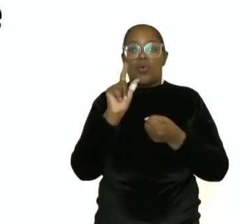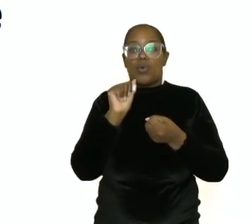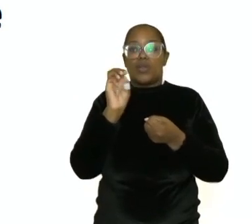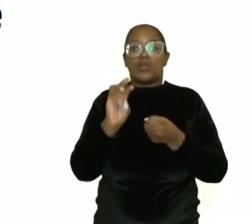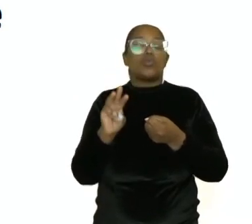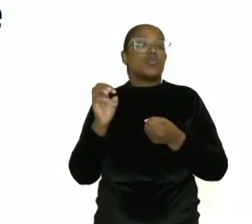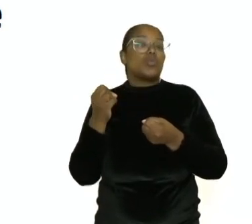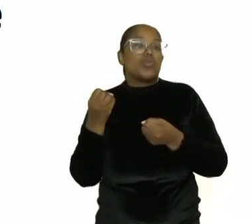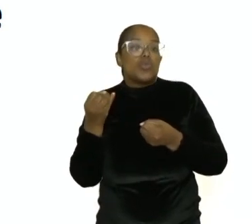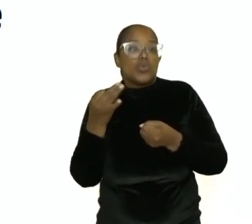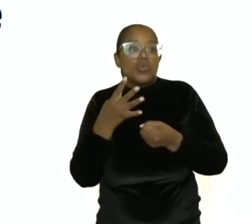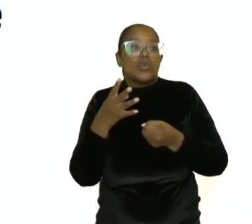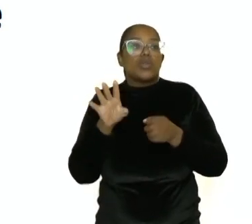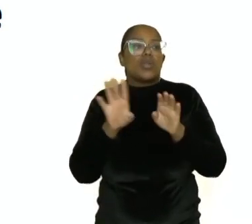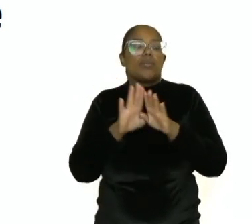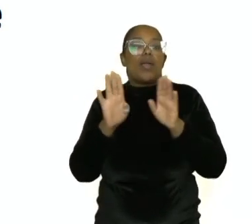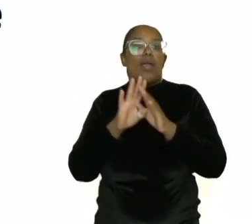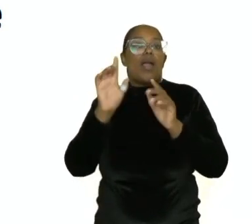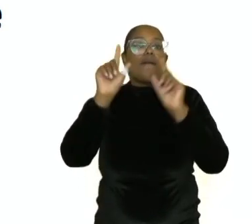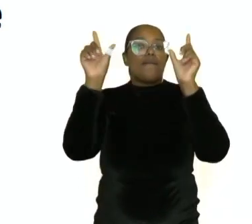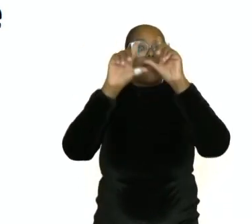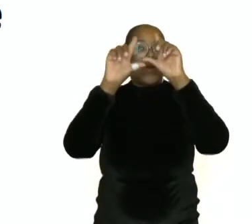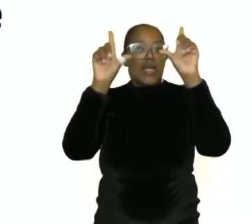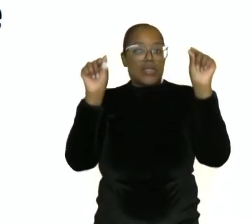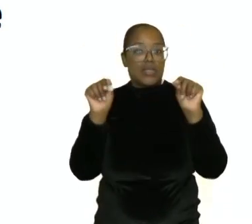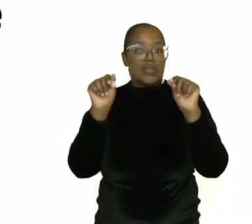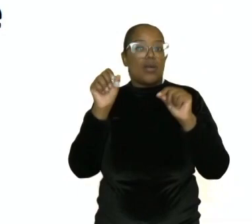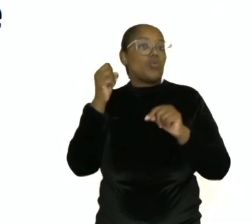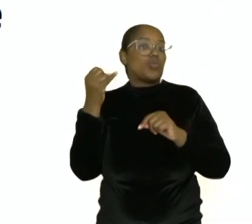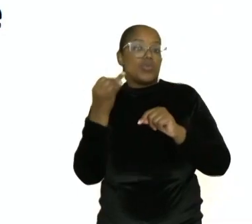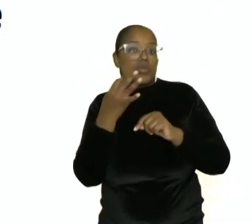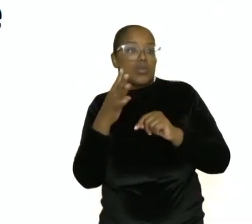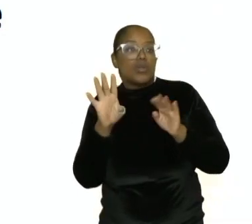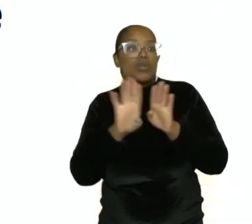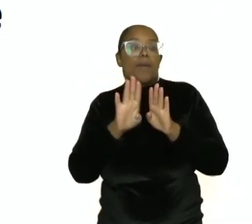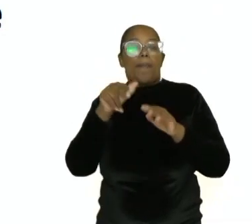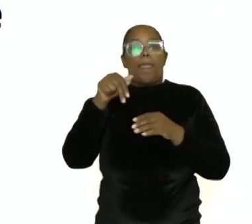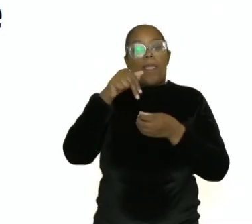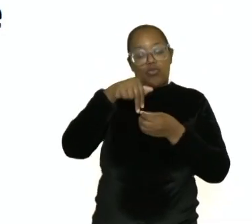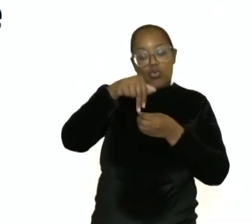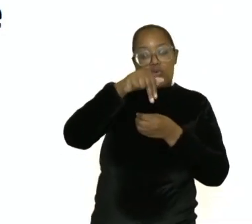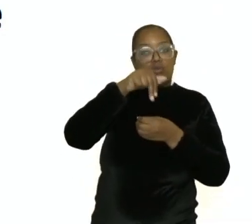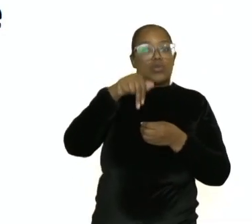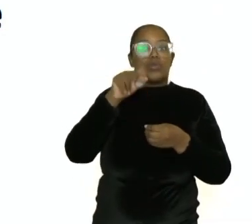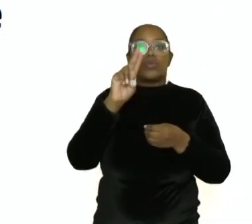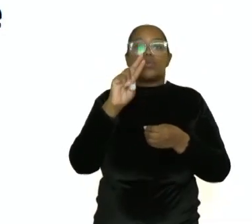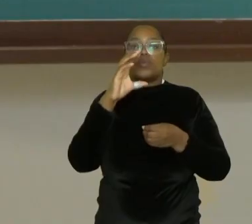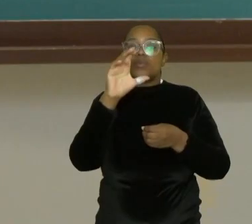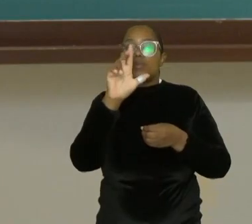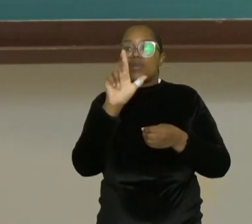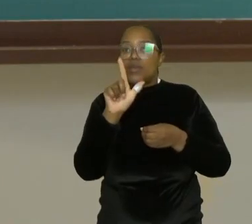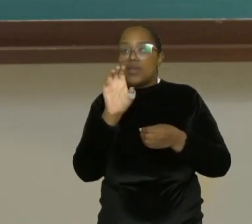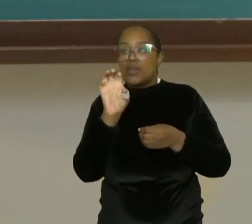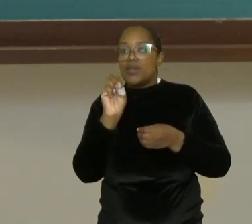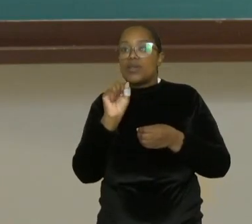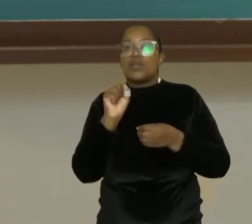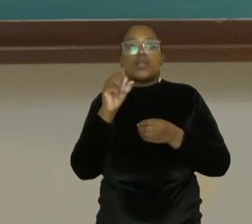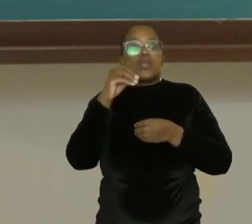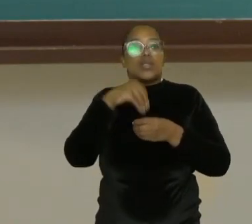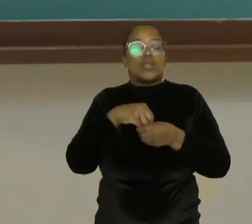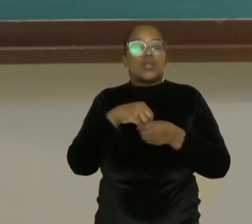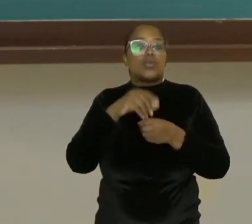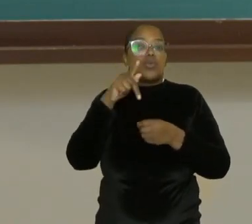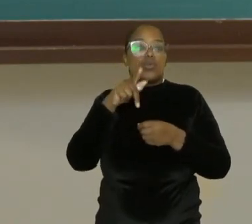modificador. Expressões de fração, o verbo concorda com o numerador. Núcleos escritos no plural, o verbo concorda com o núcleo.